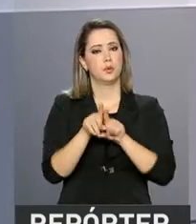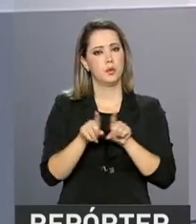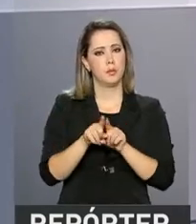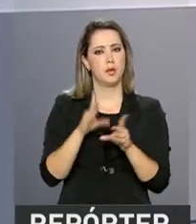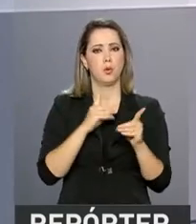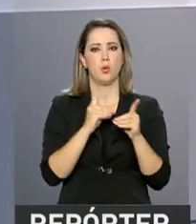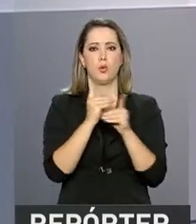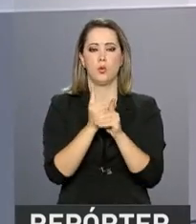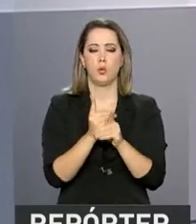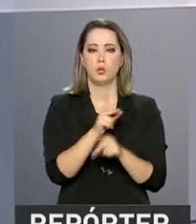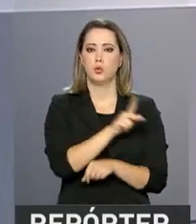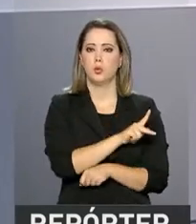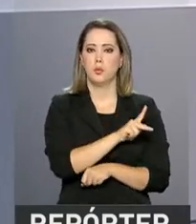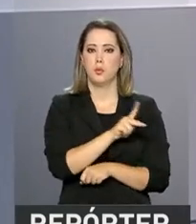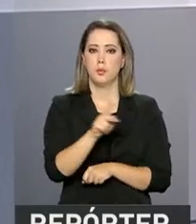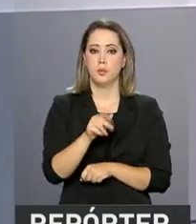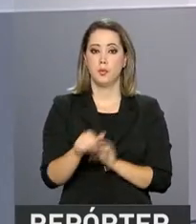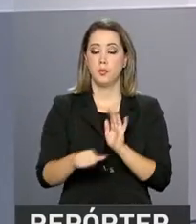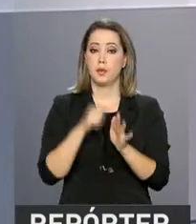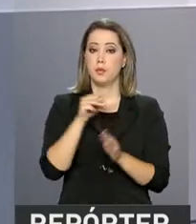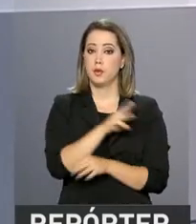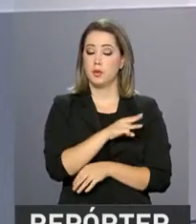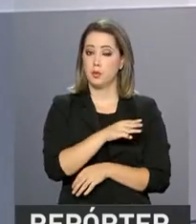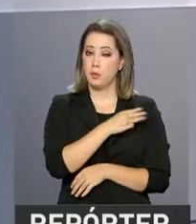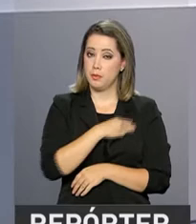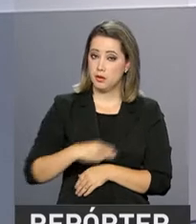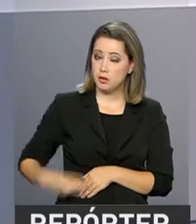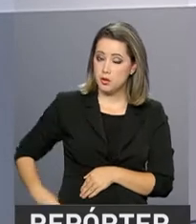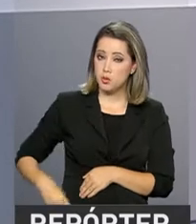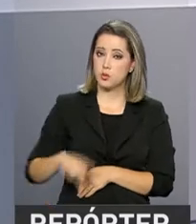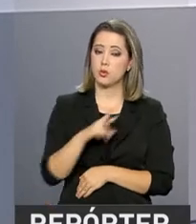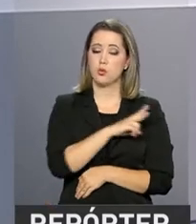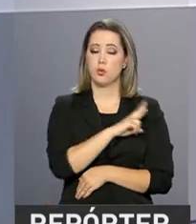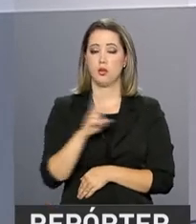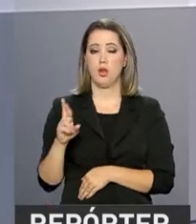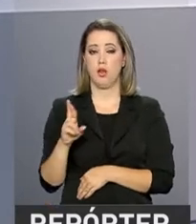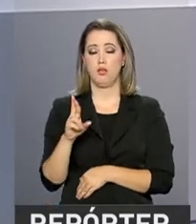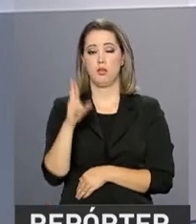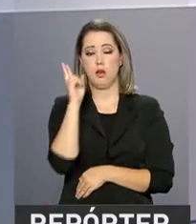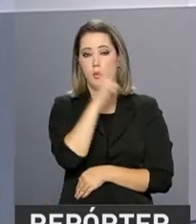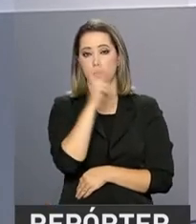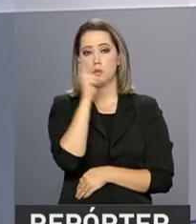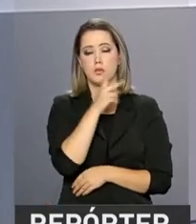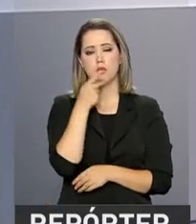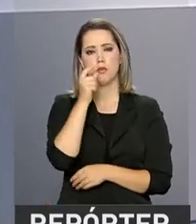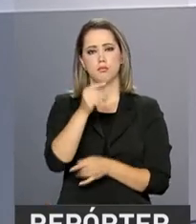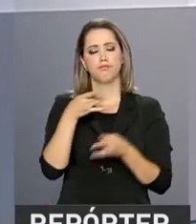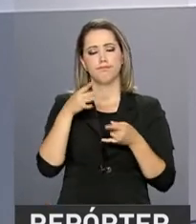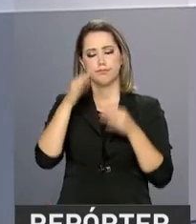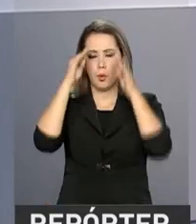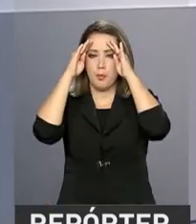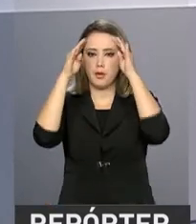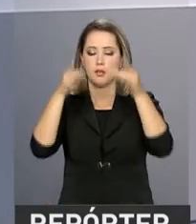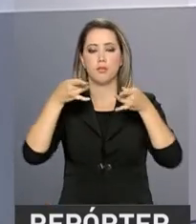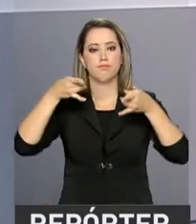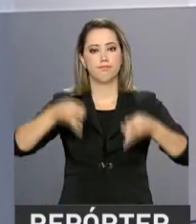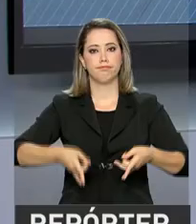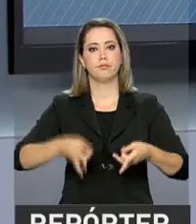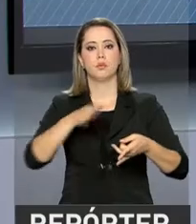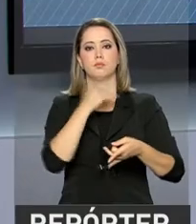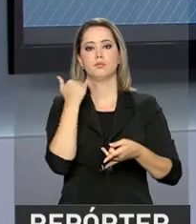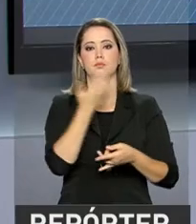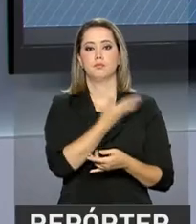recebido pelo primeiro-ministro da Rússia, Dmitry Medvedev, e fez uma homenagem no túmulo do soldado desconhecido.